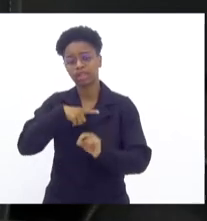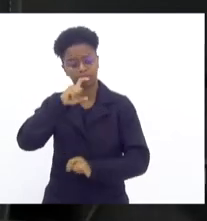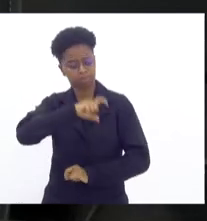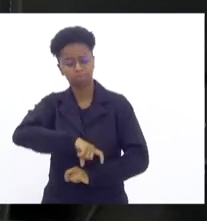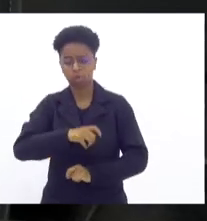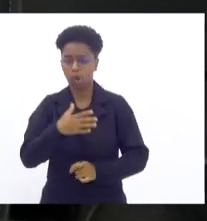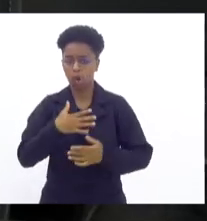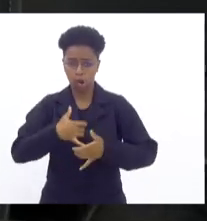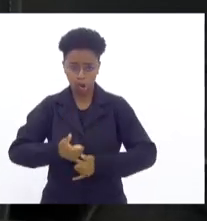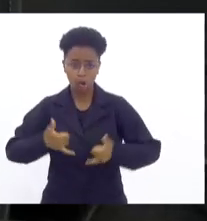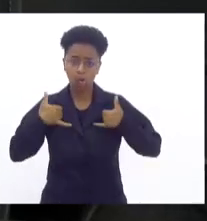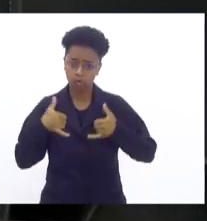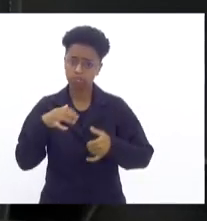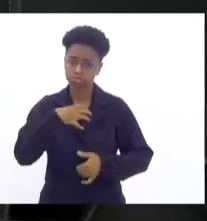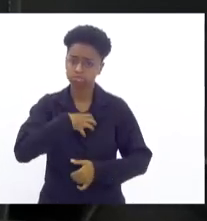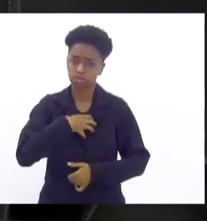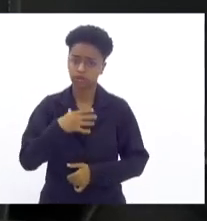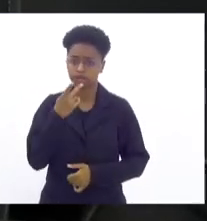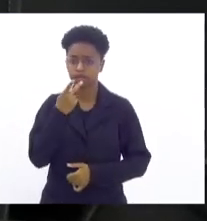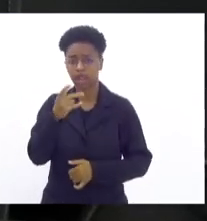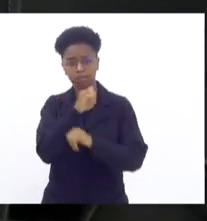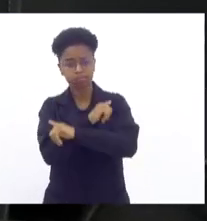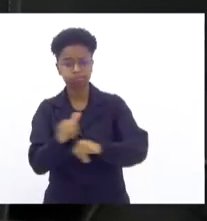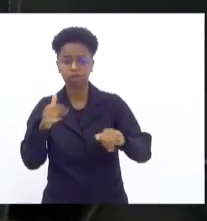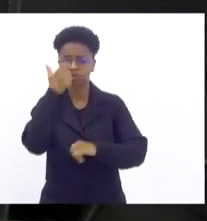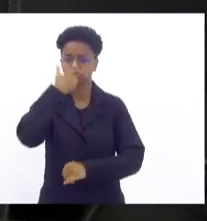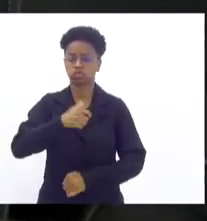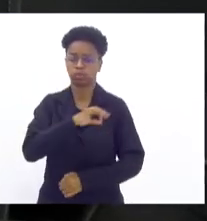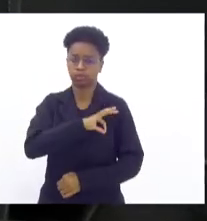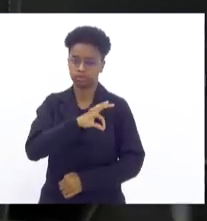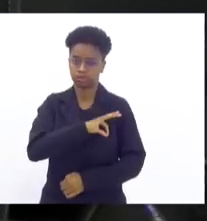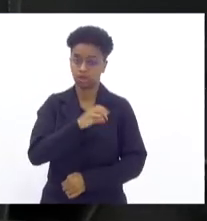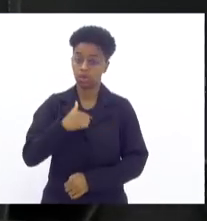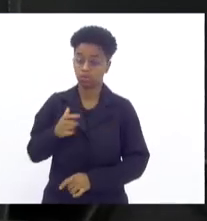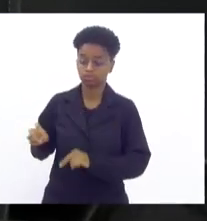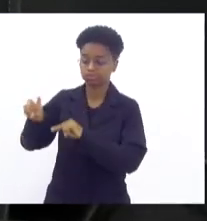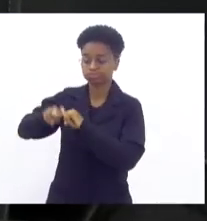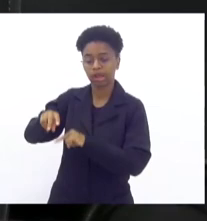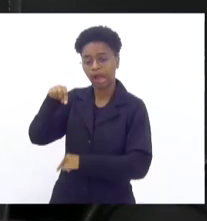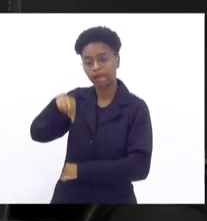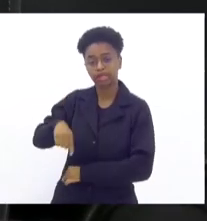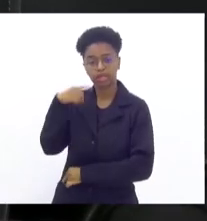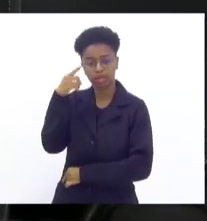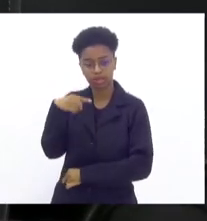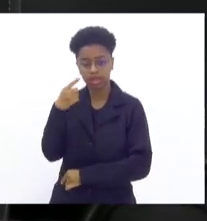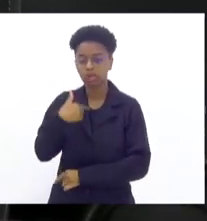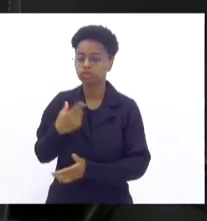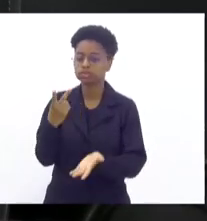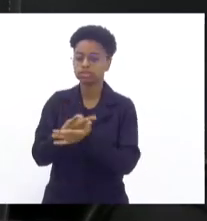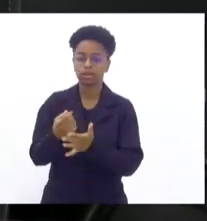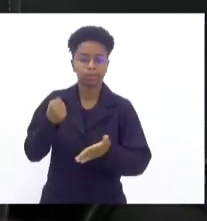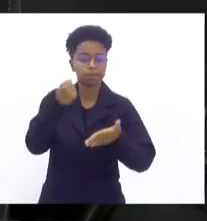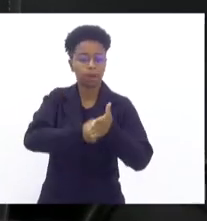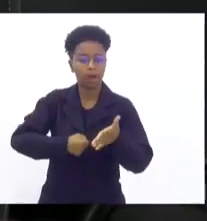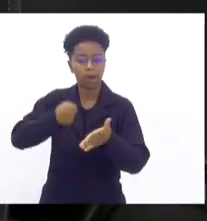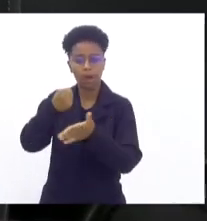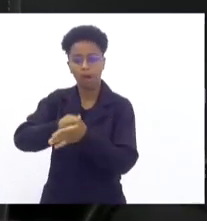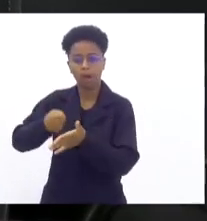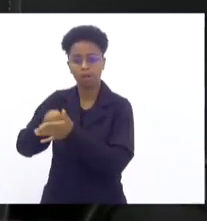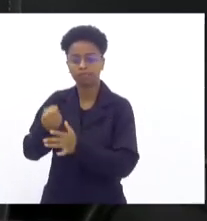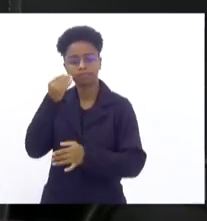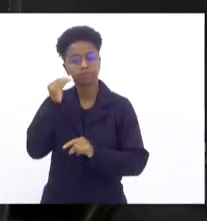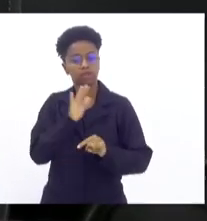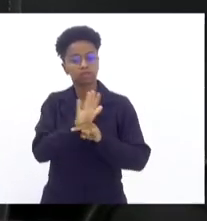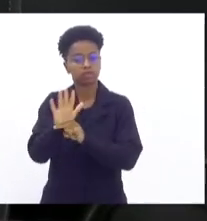orgulho. Tenho orgulho de dizer que sou policial. Enquanto estiver nesse parlamento, estarei sempre brigando por todos da